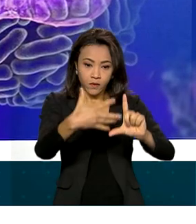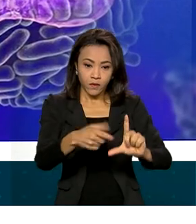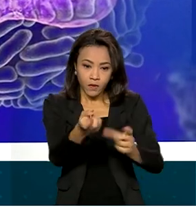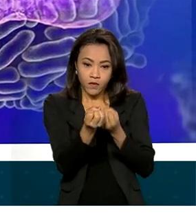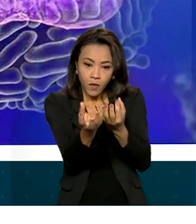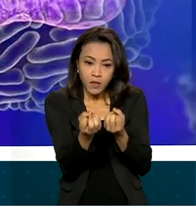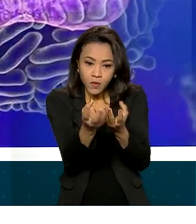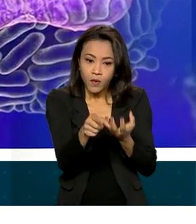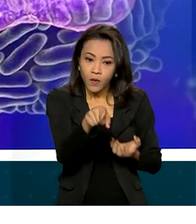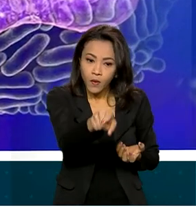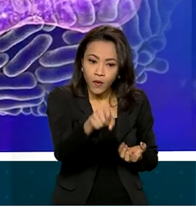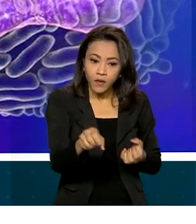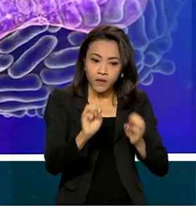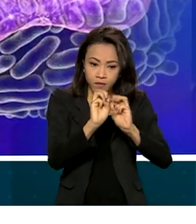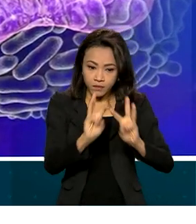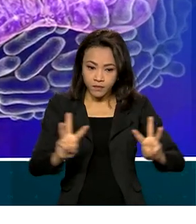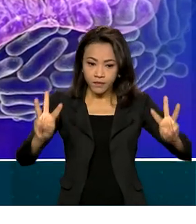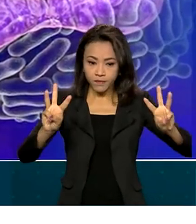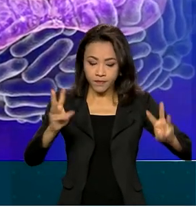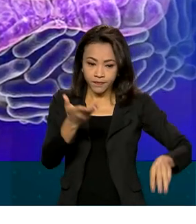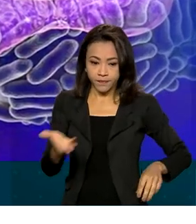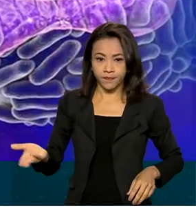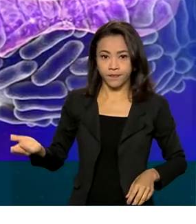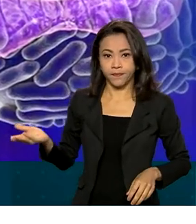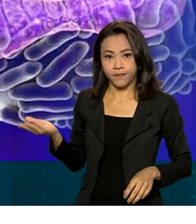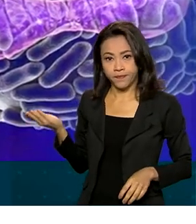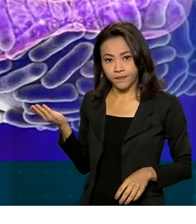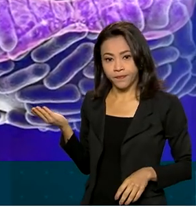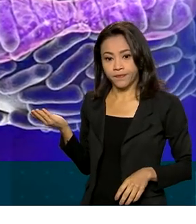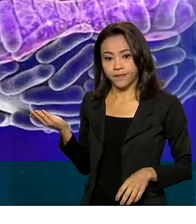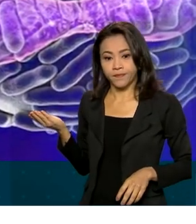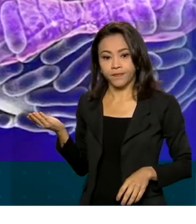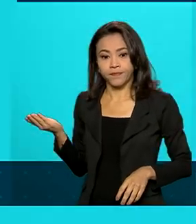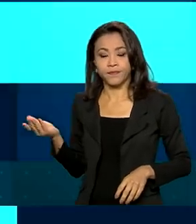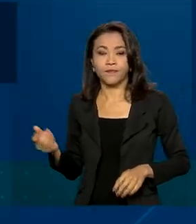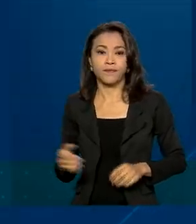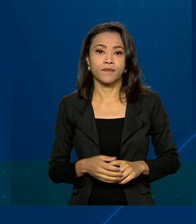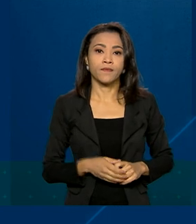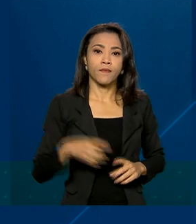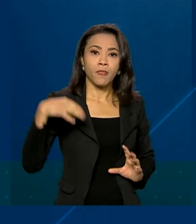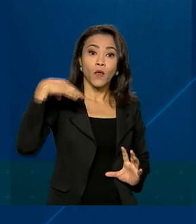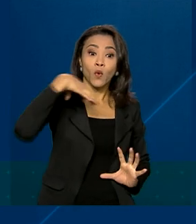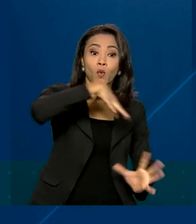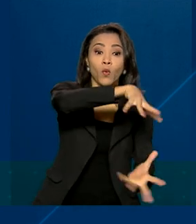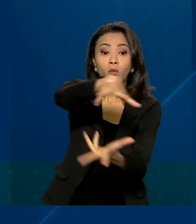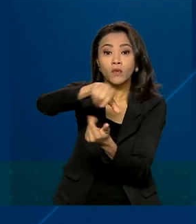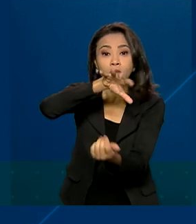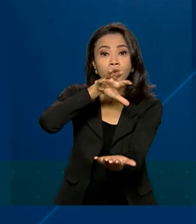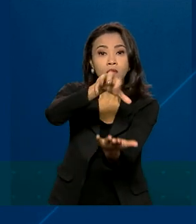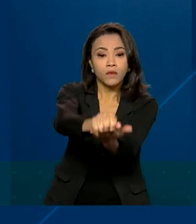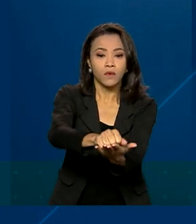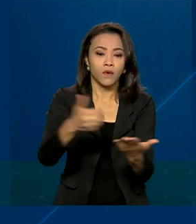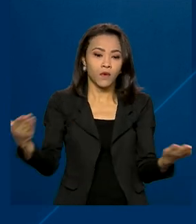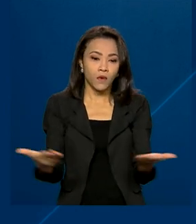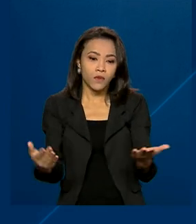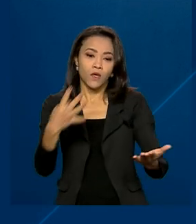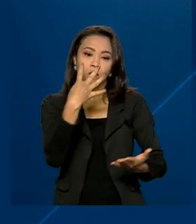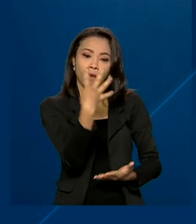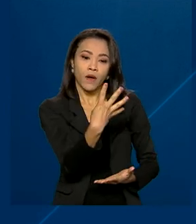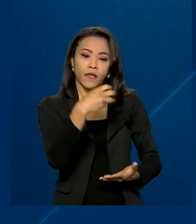disponível em gov.br barra varíola dos macacos. O mundo registra hoje 41